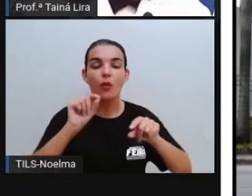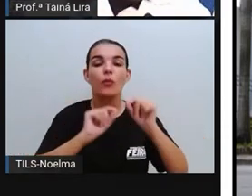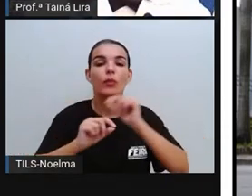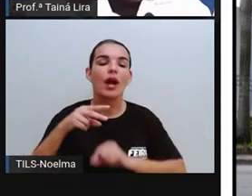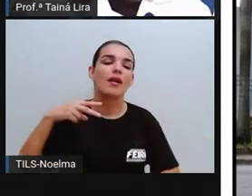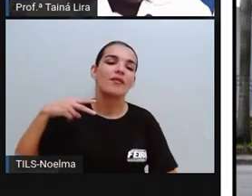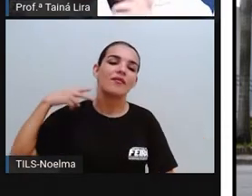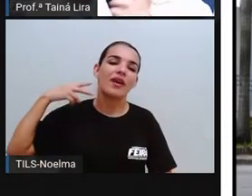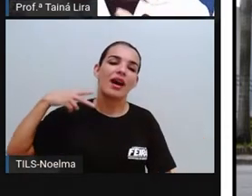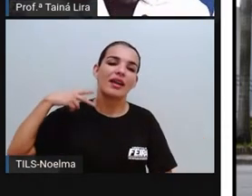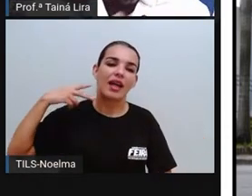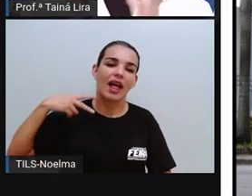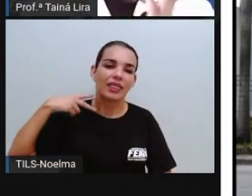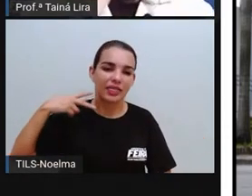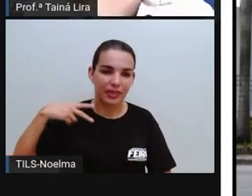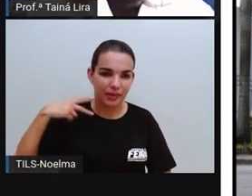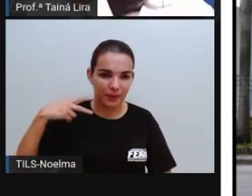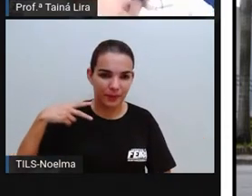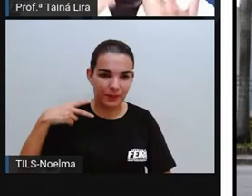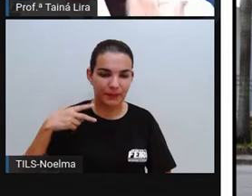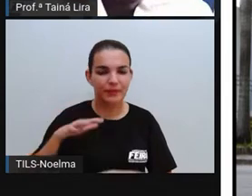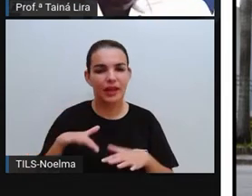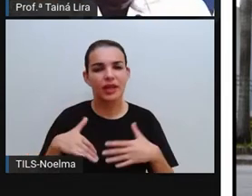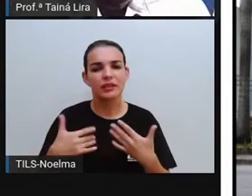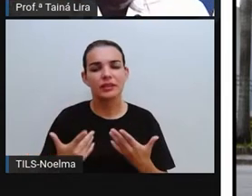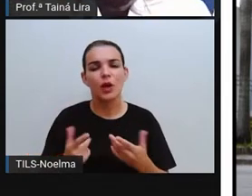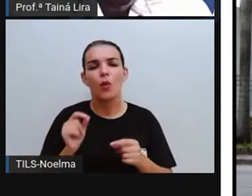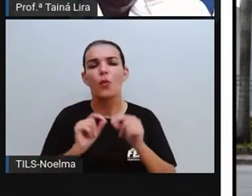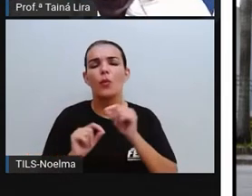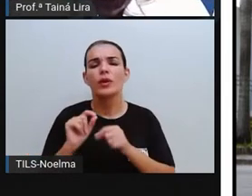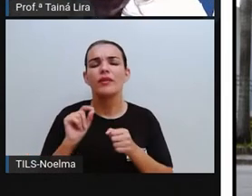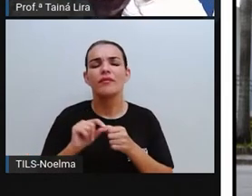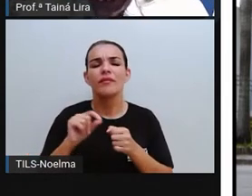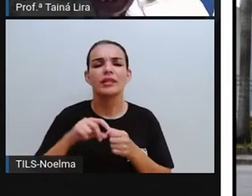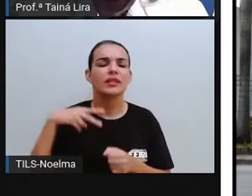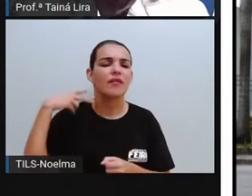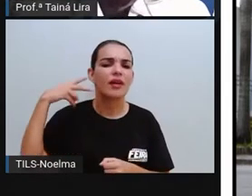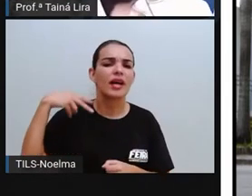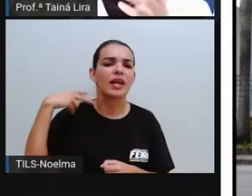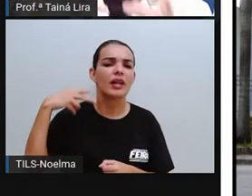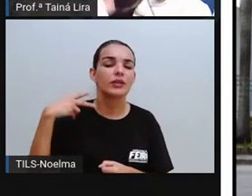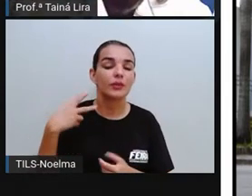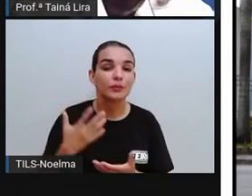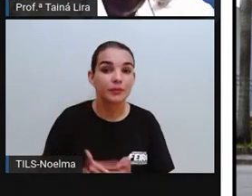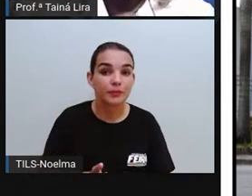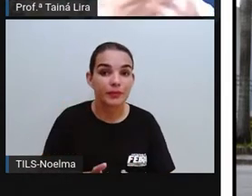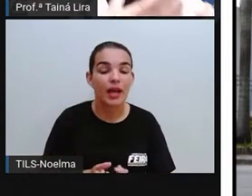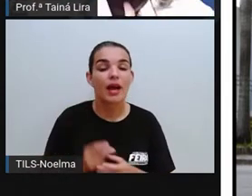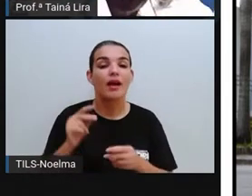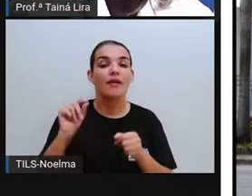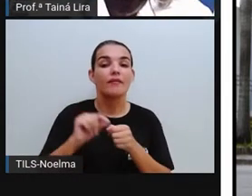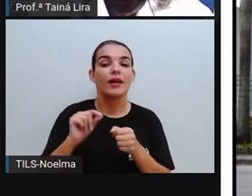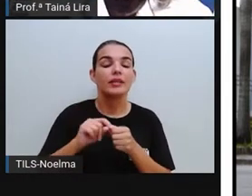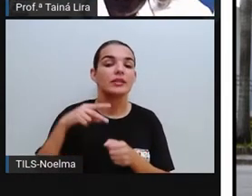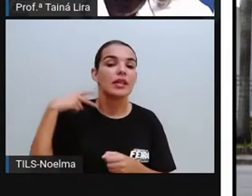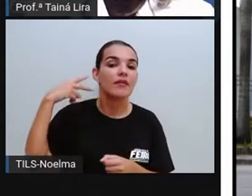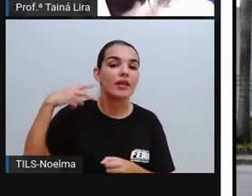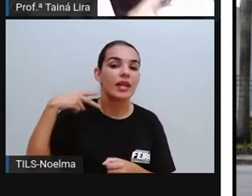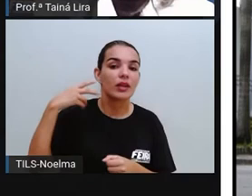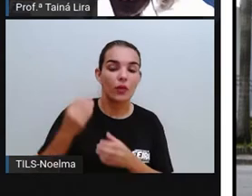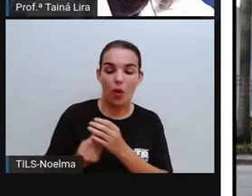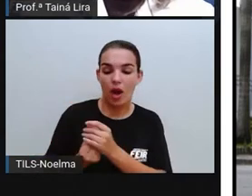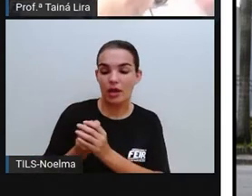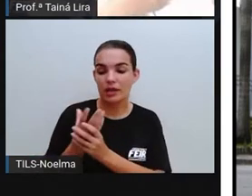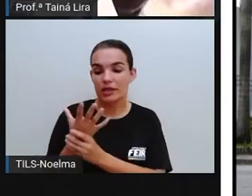vereadores, tá? O PROE, qual é a função de um vereador? Ele vai criar as leis, tá?